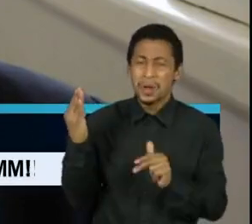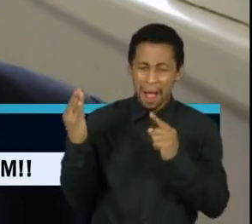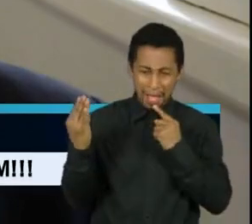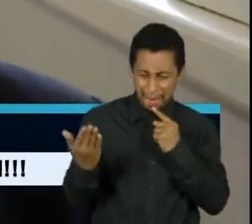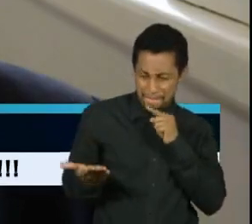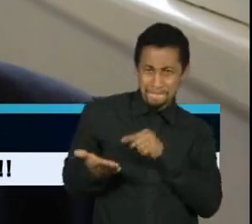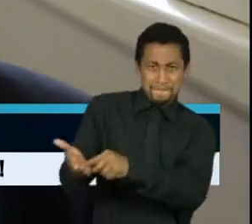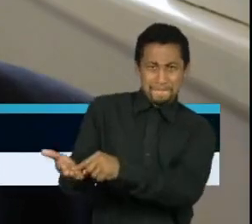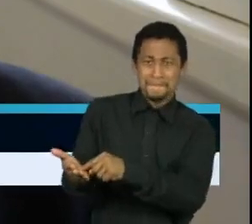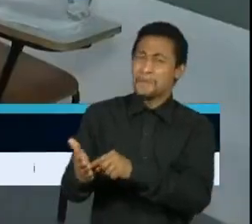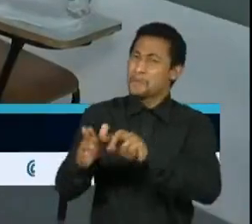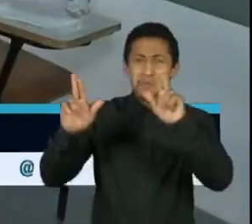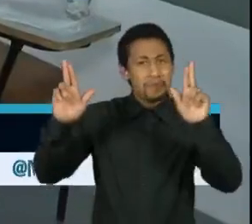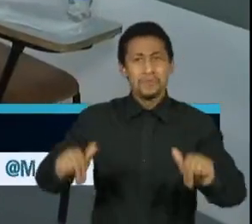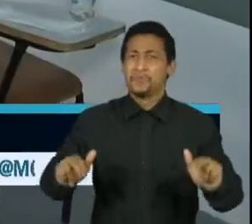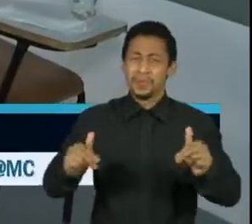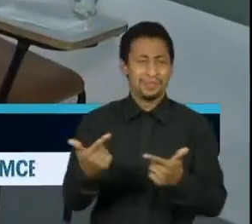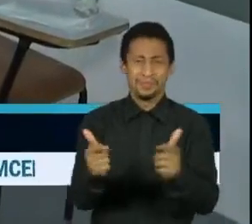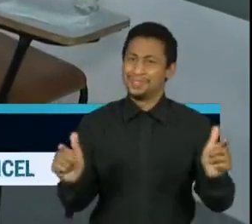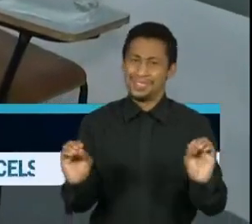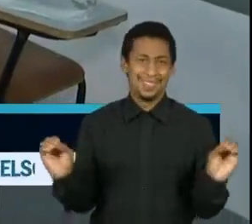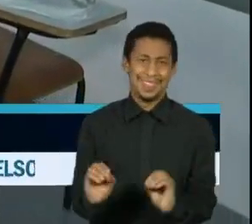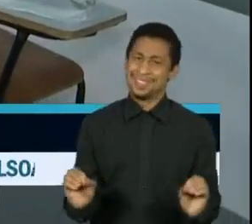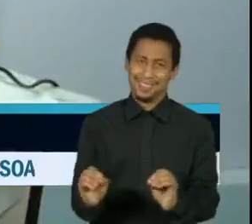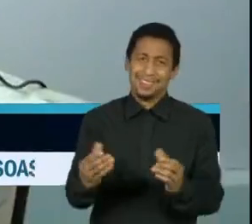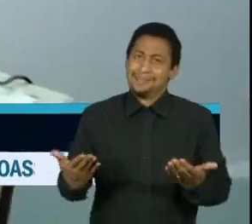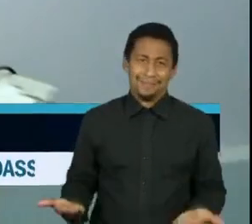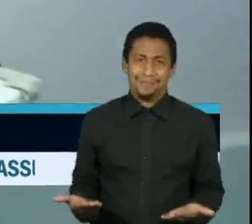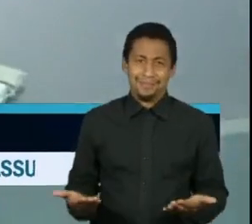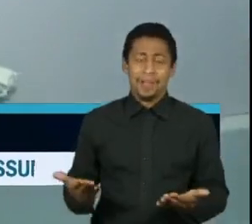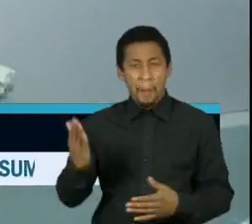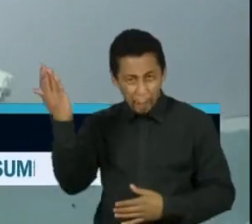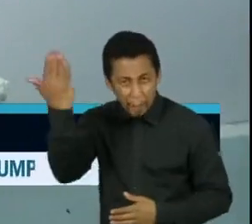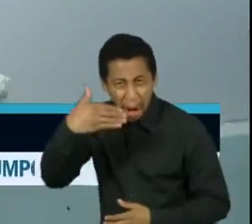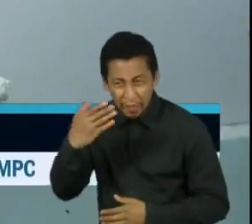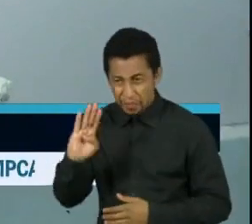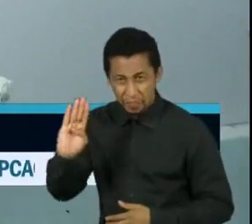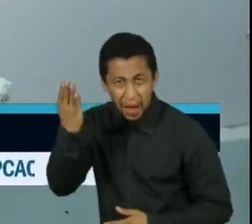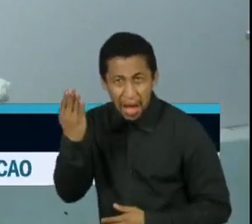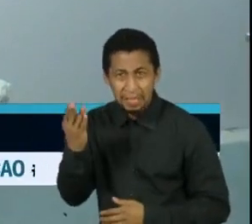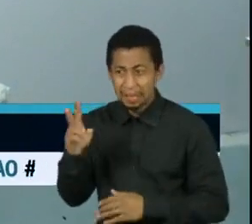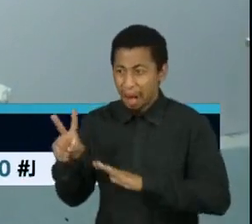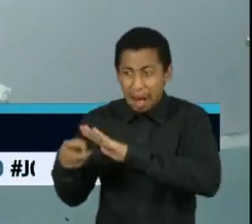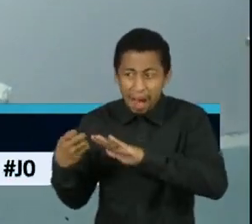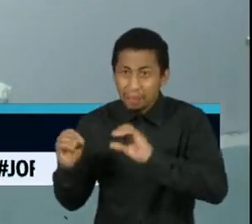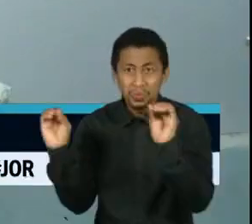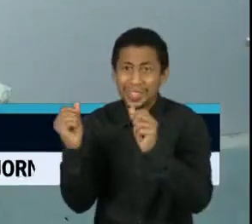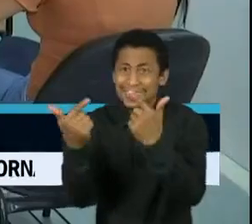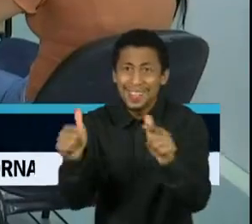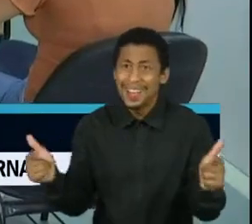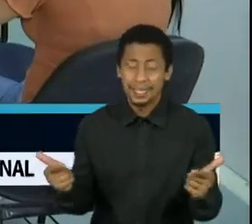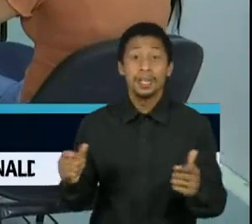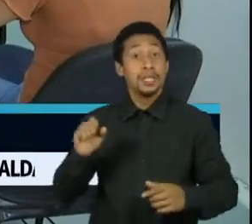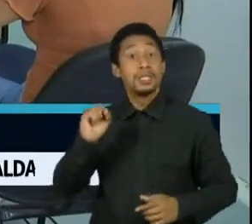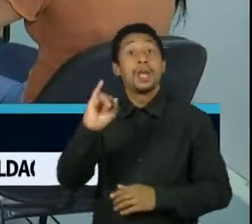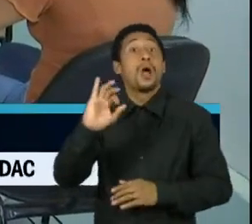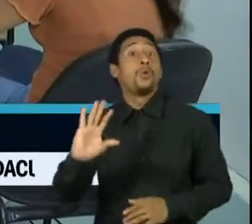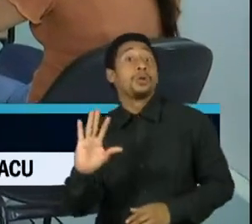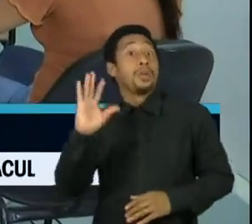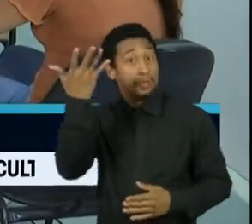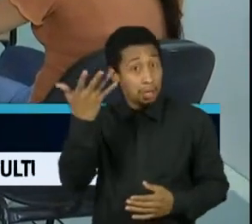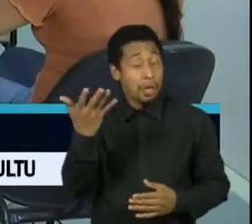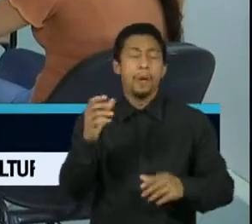de fraude comprovada. Mas nunca houve nada de concreto. E se houver algum dia, a justiça eleitoral está preparada para ir